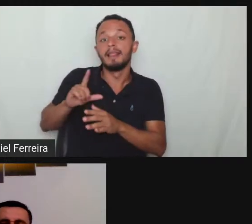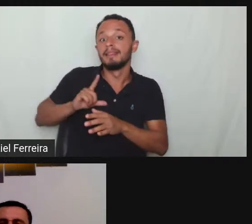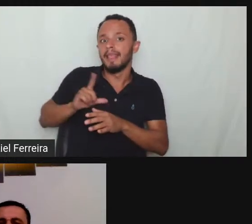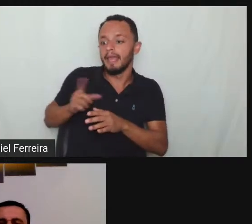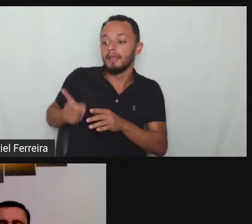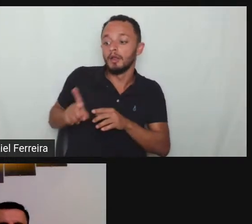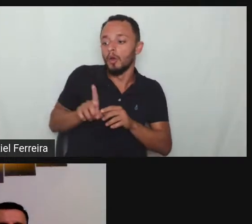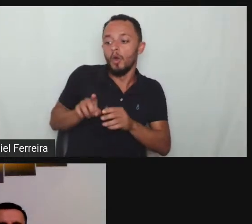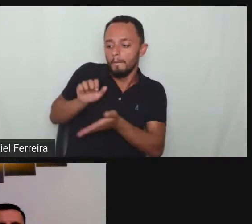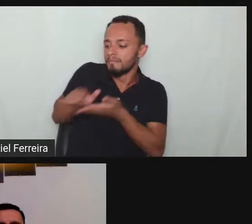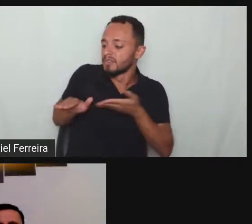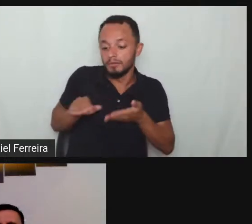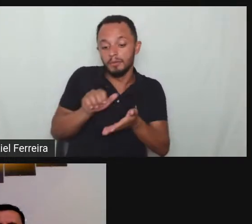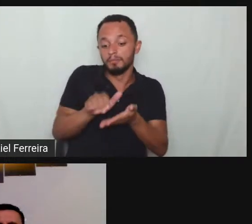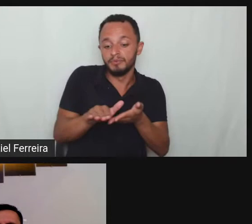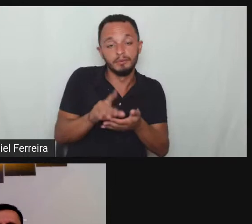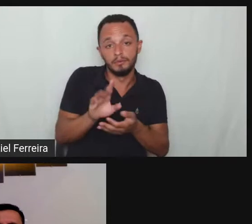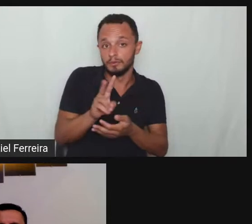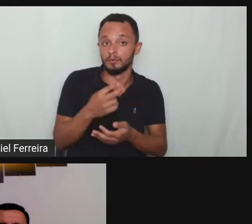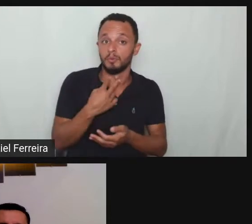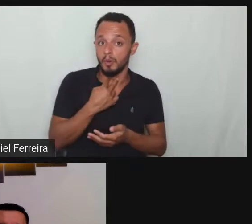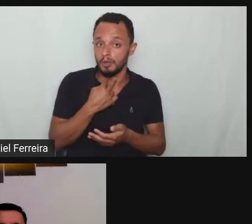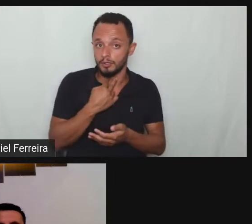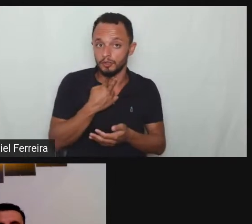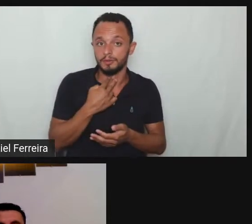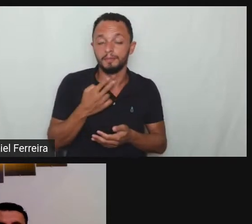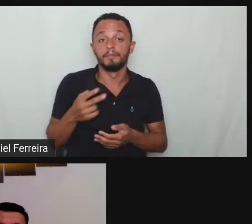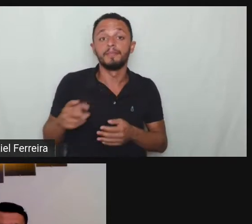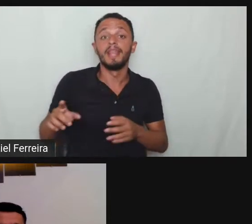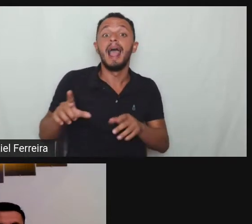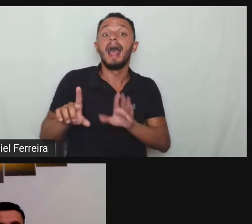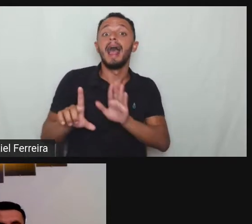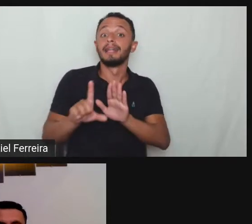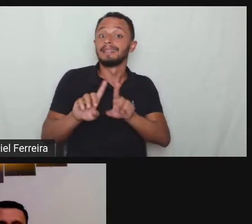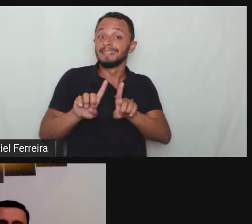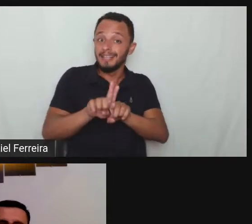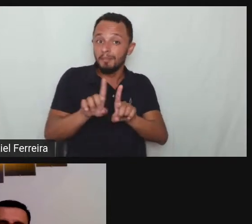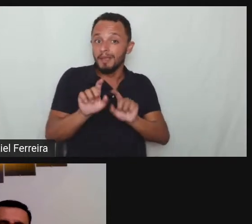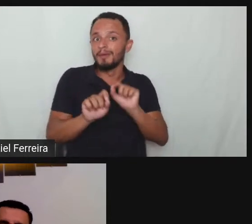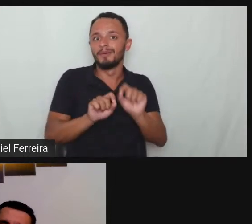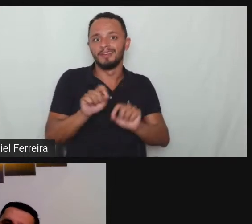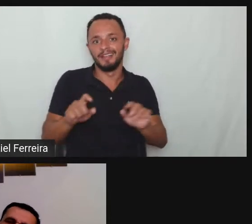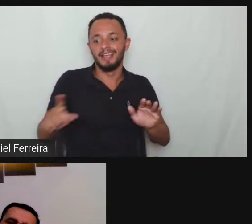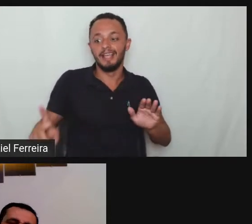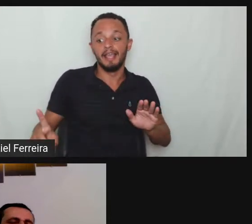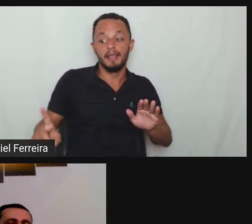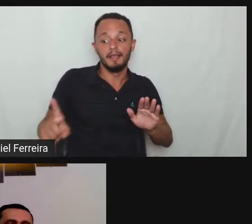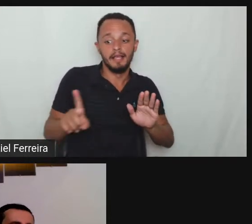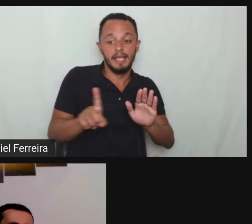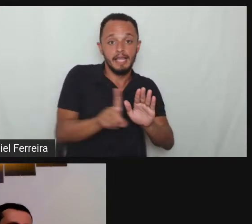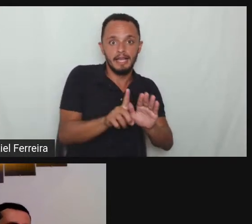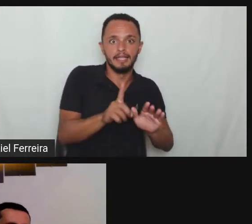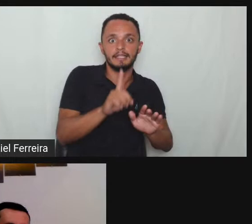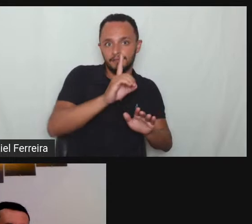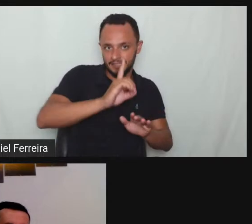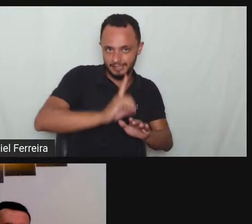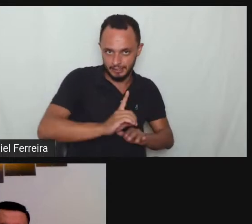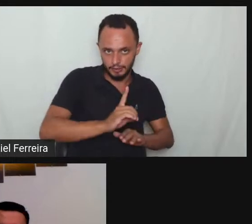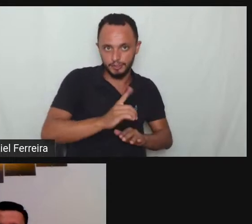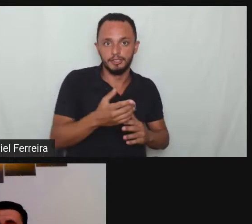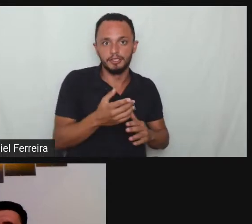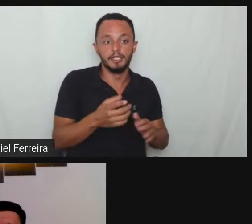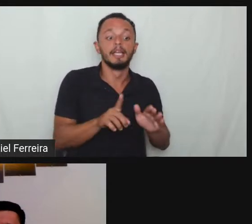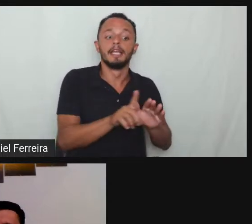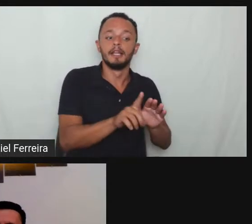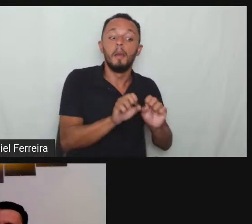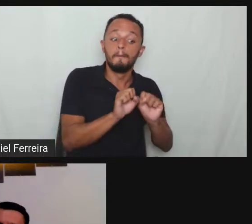demitir o funcionário que contratado pela lei de botas desde que não seja por justa causa por justa